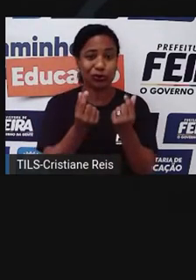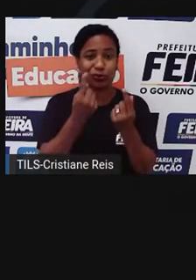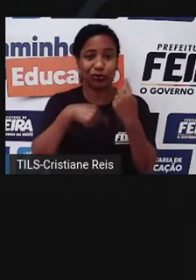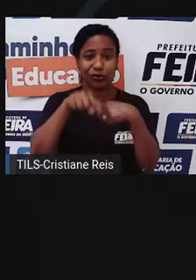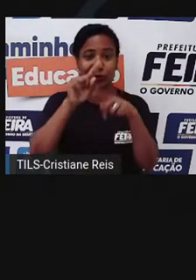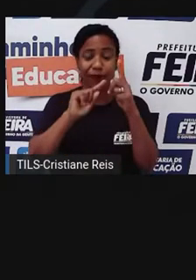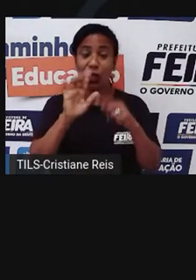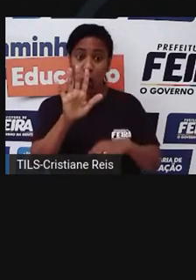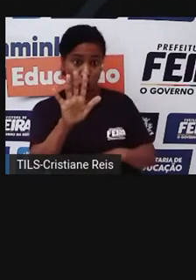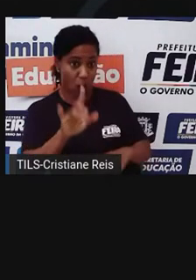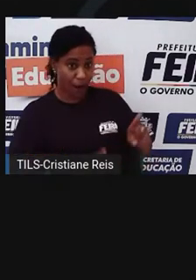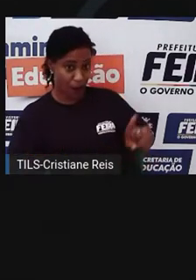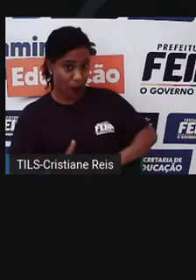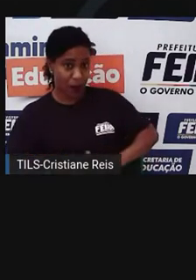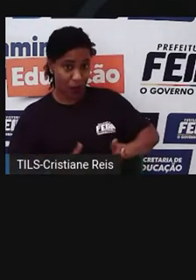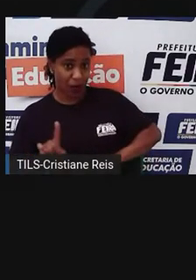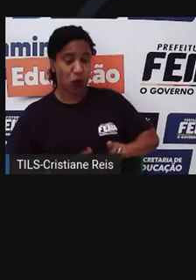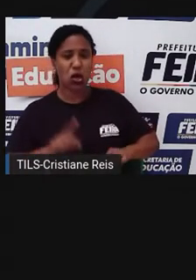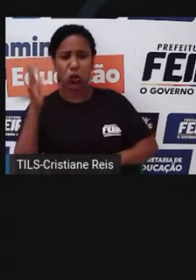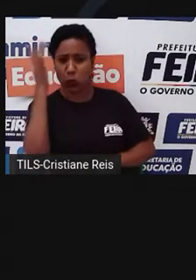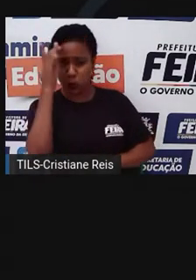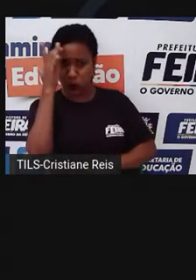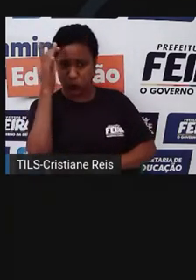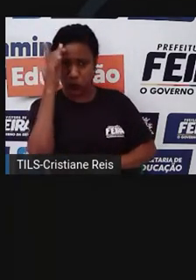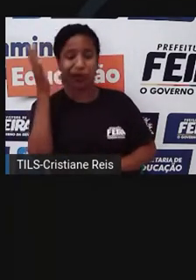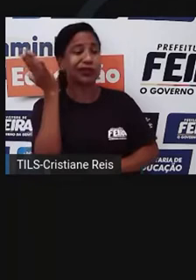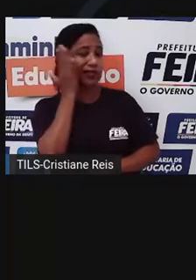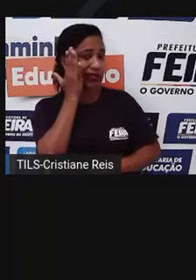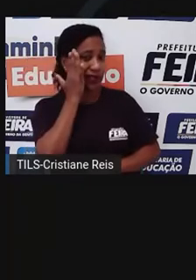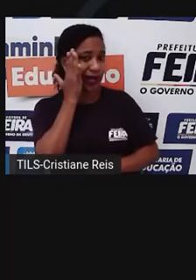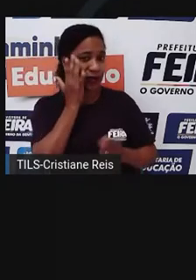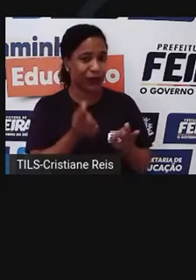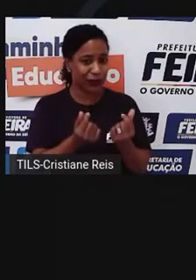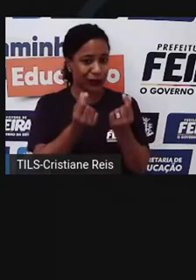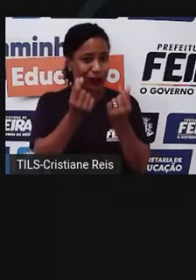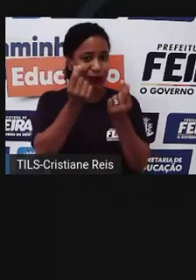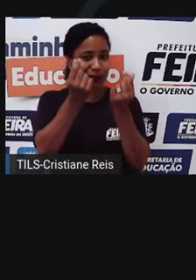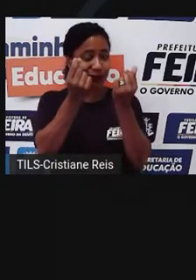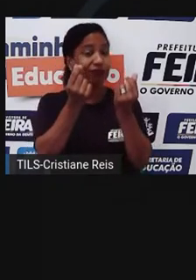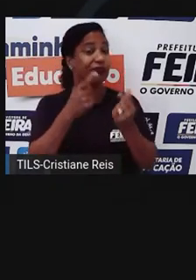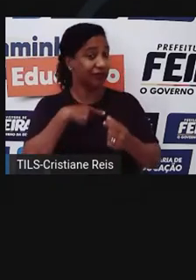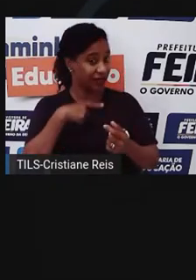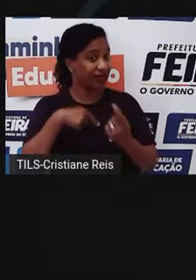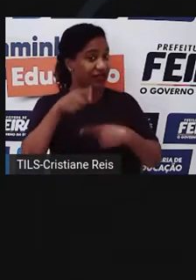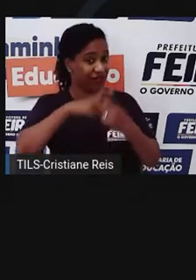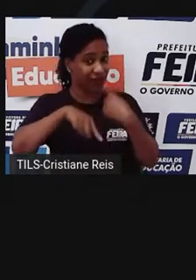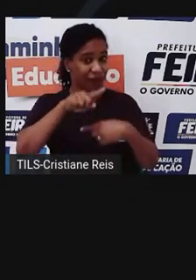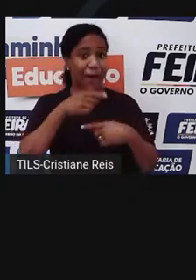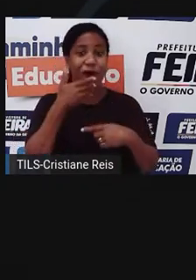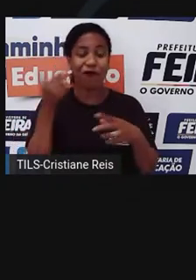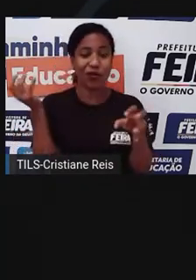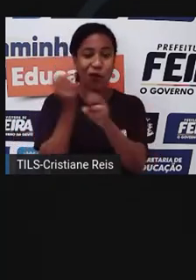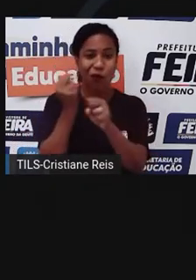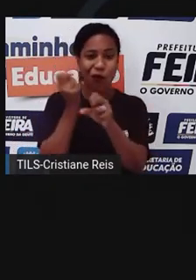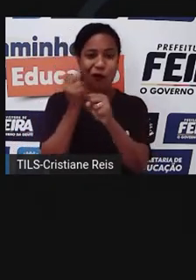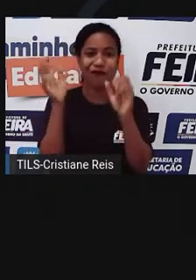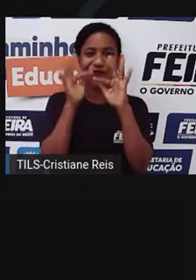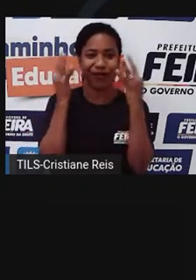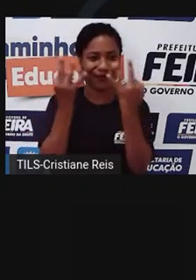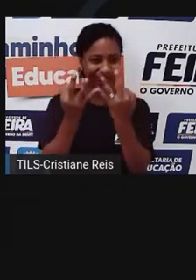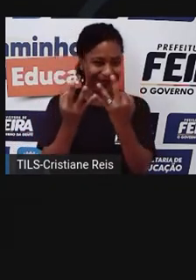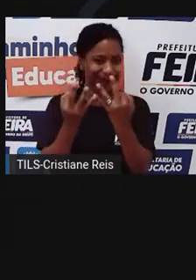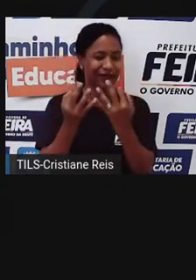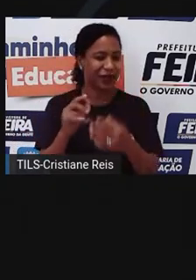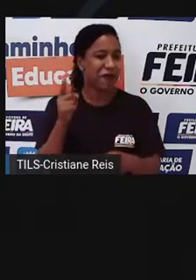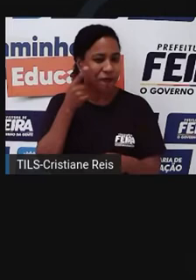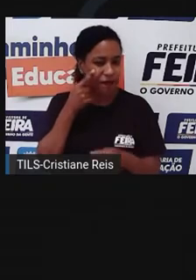educação financeira e ele sempre diz que a melhor coisa é ter um... Orçamento familiar! Hã? É um jeito